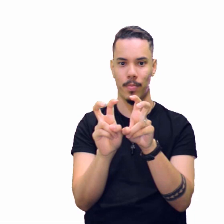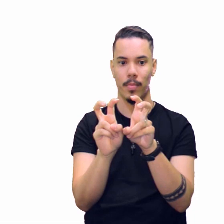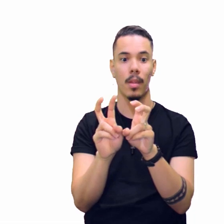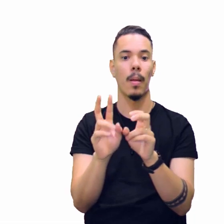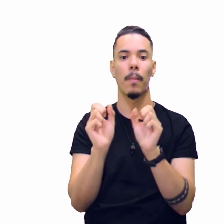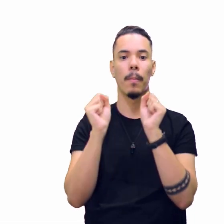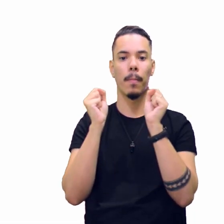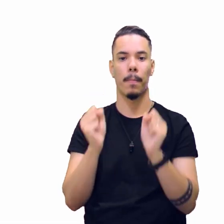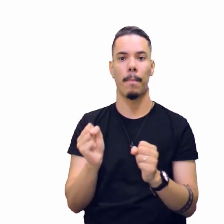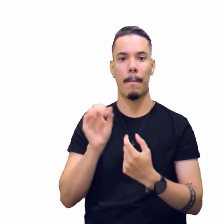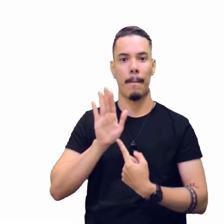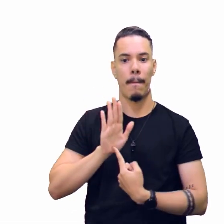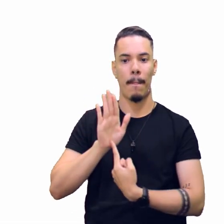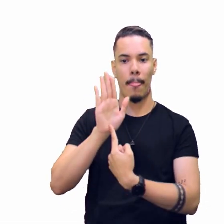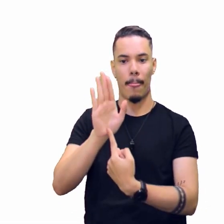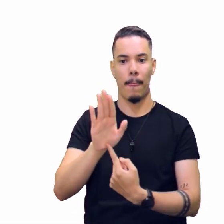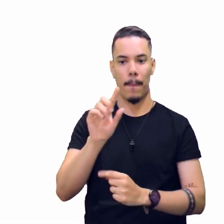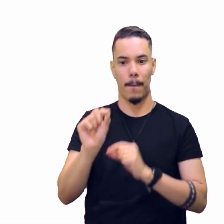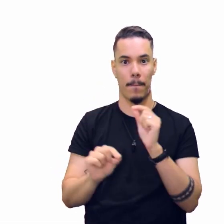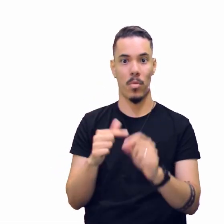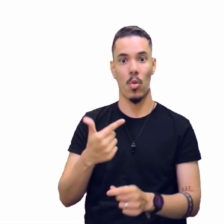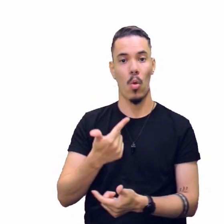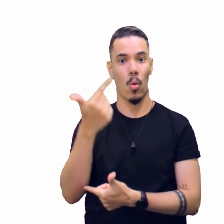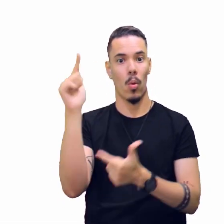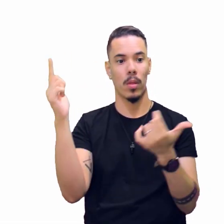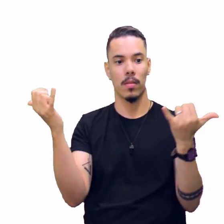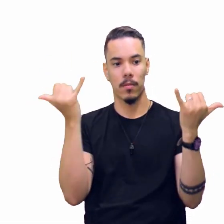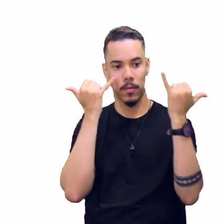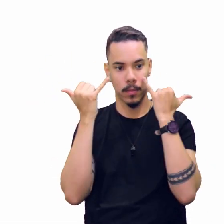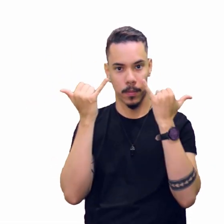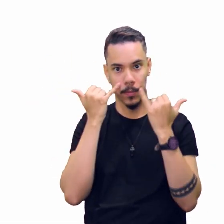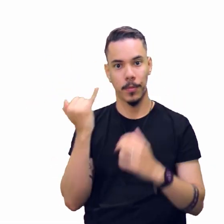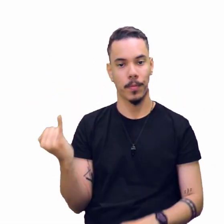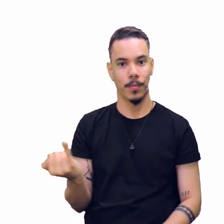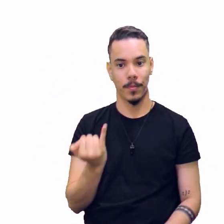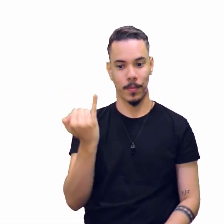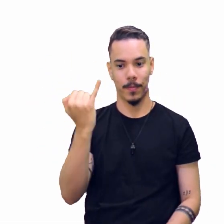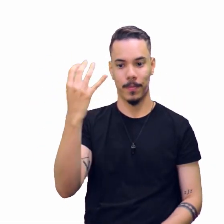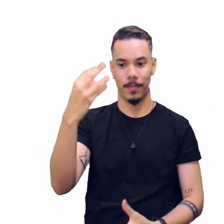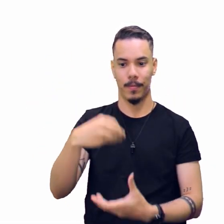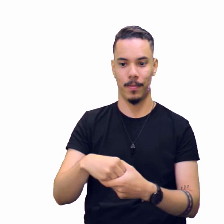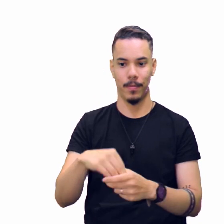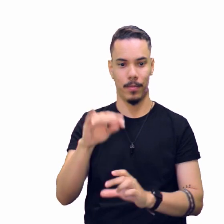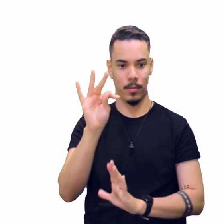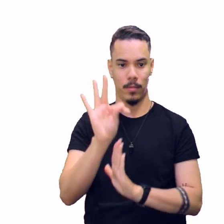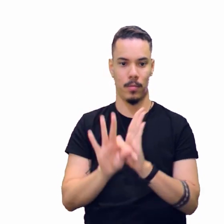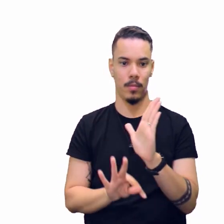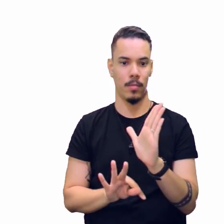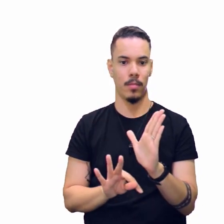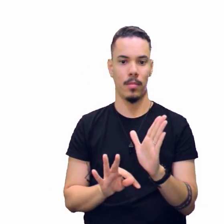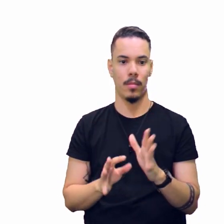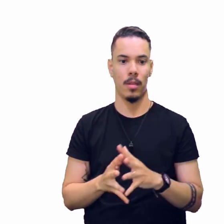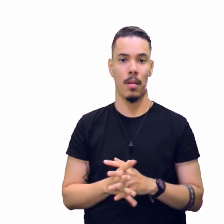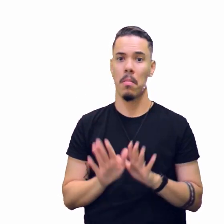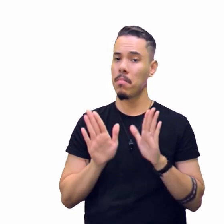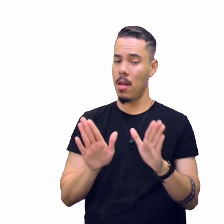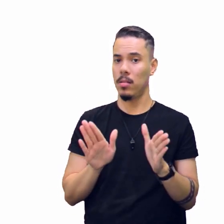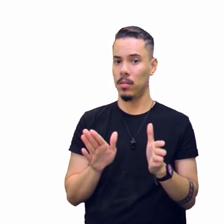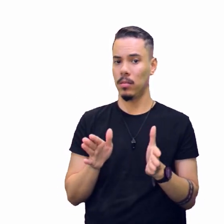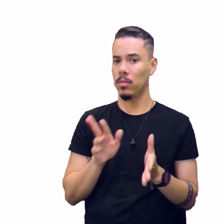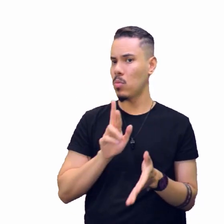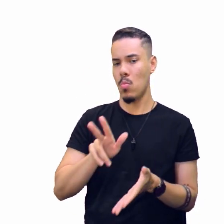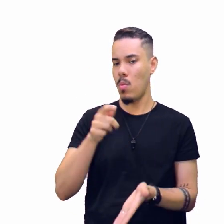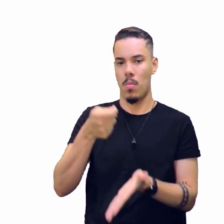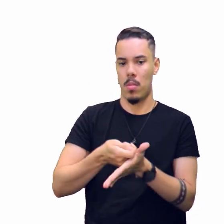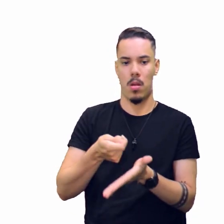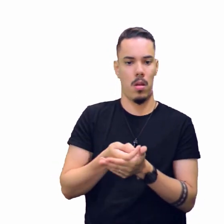que pode apresentar outras informações relevantes do texto. E esse subtítulo